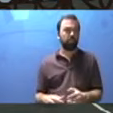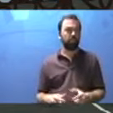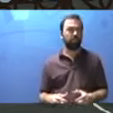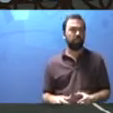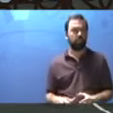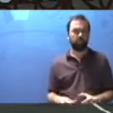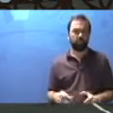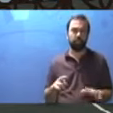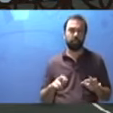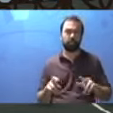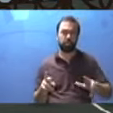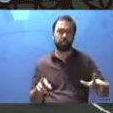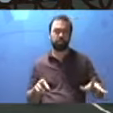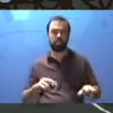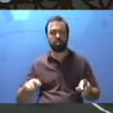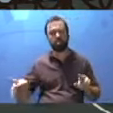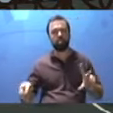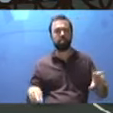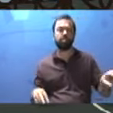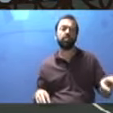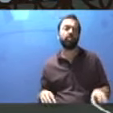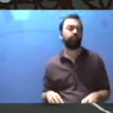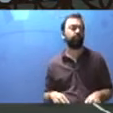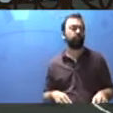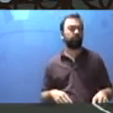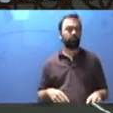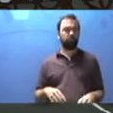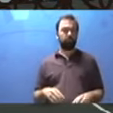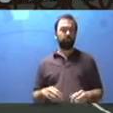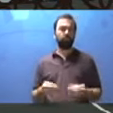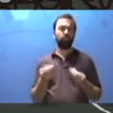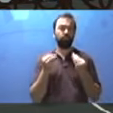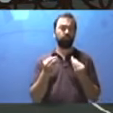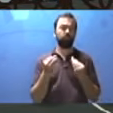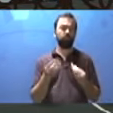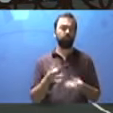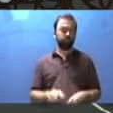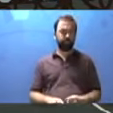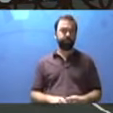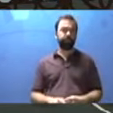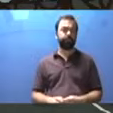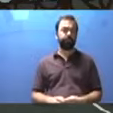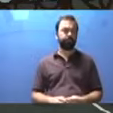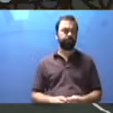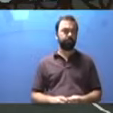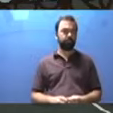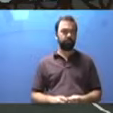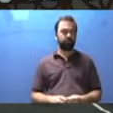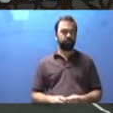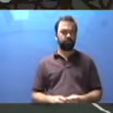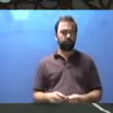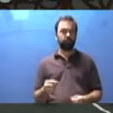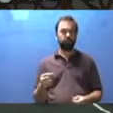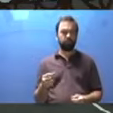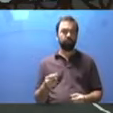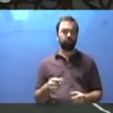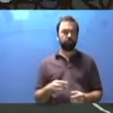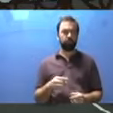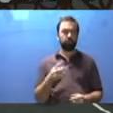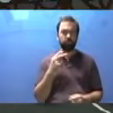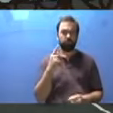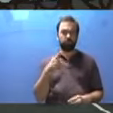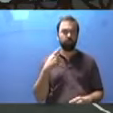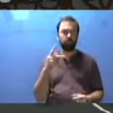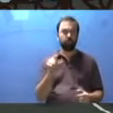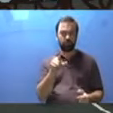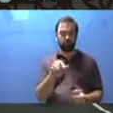para a aula que não são sua sala de aula. Como elas são? Pensa. Essas salas que eu citei